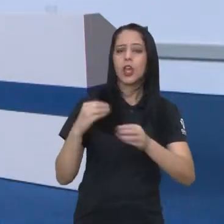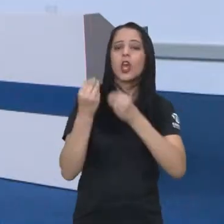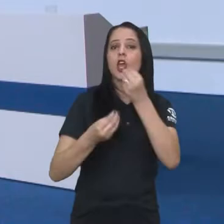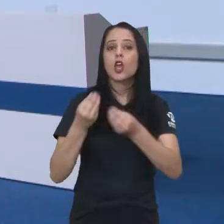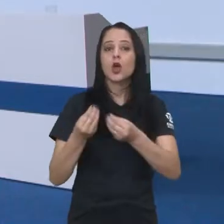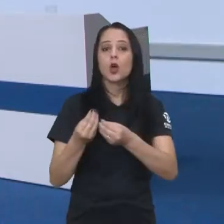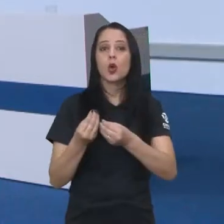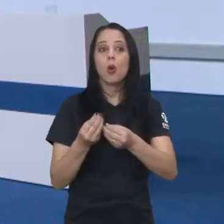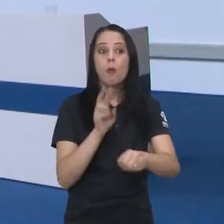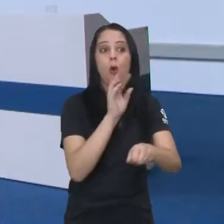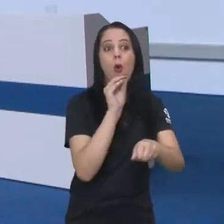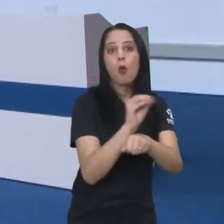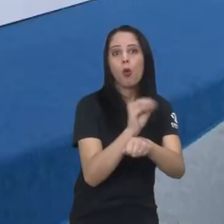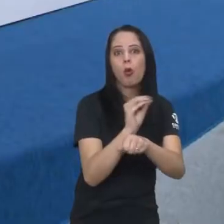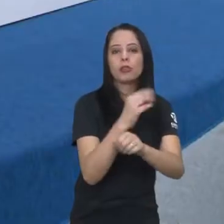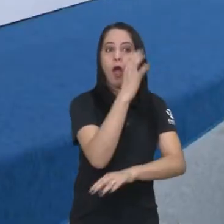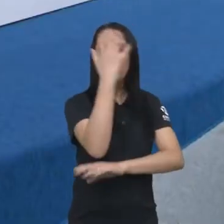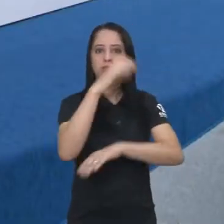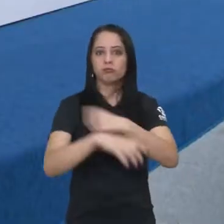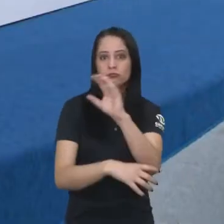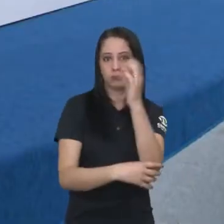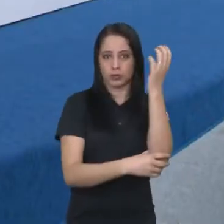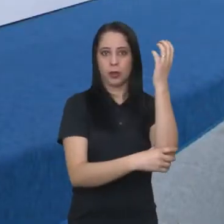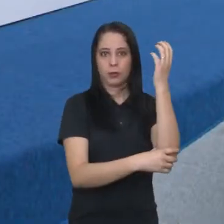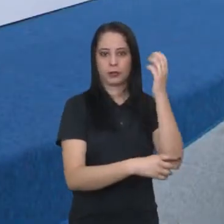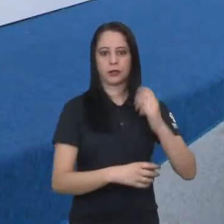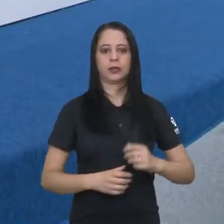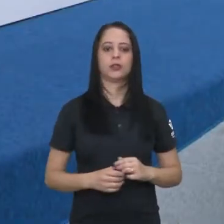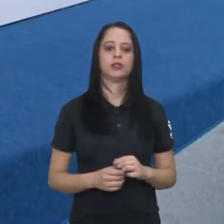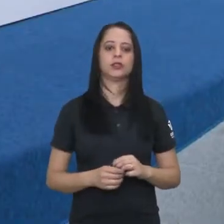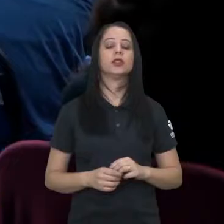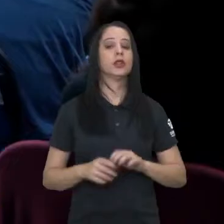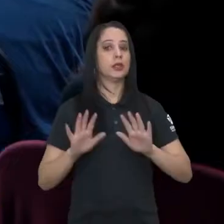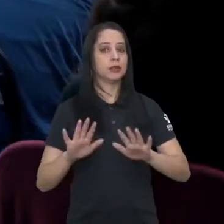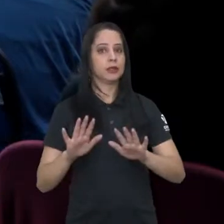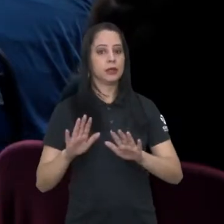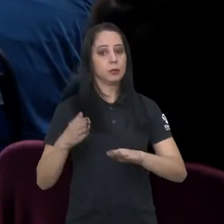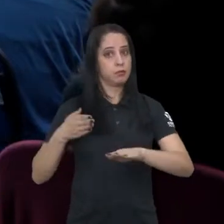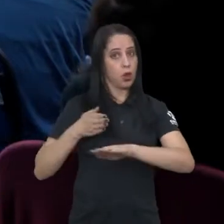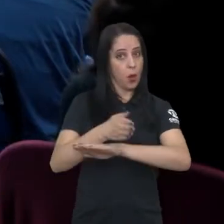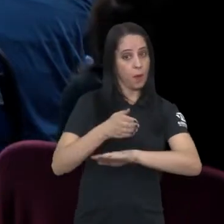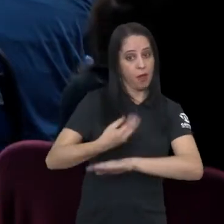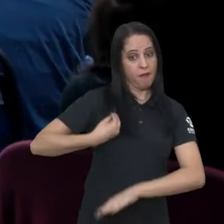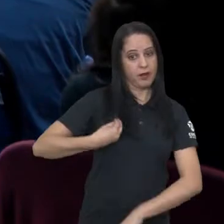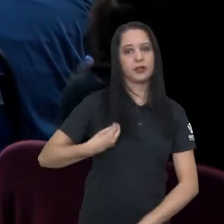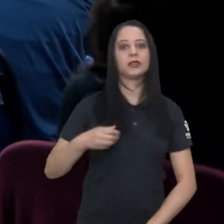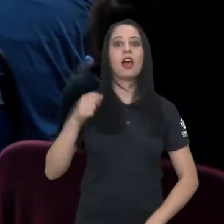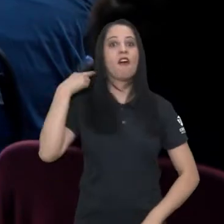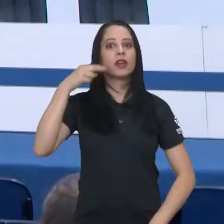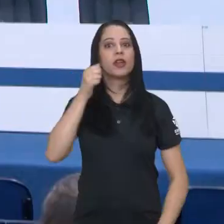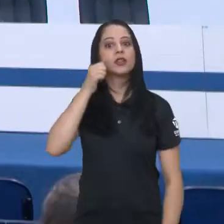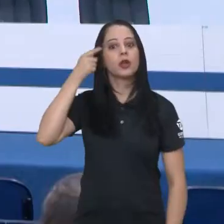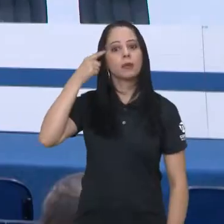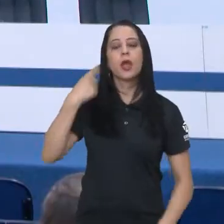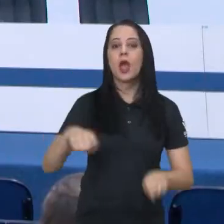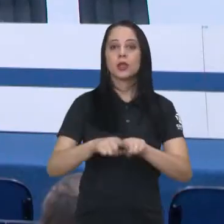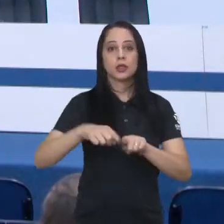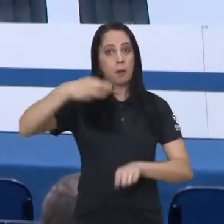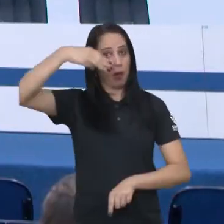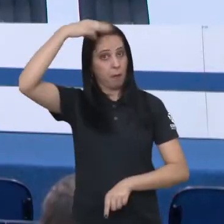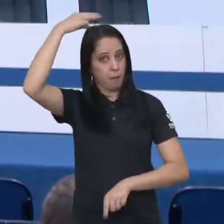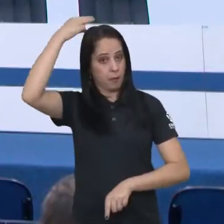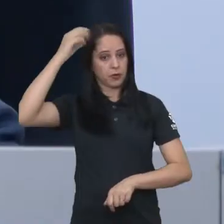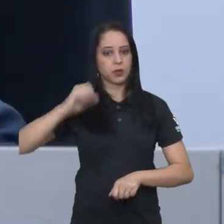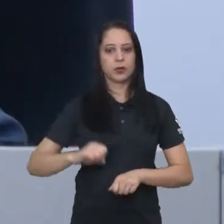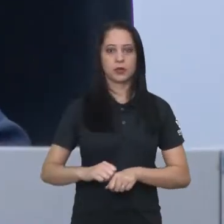esclarecimentos sobre as ações do município na preservação do meio ambiente e dos nossos recursos naturais. Participaram do